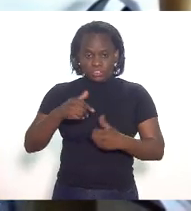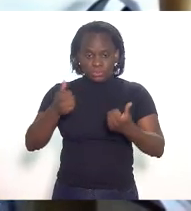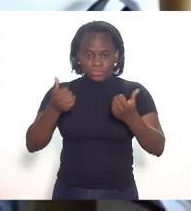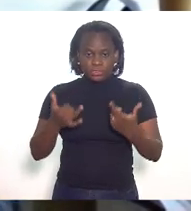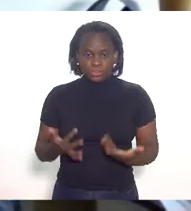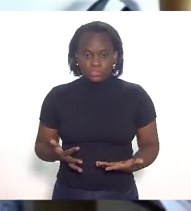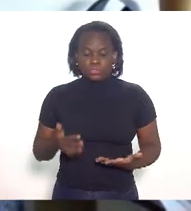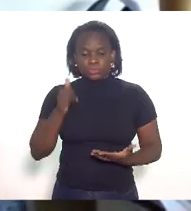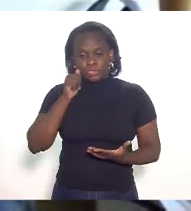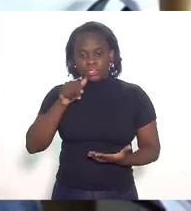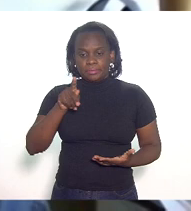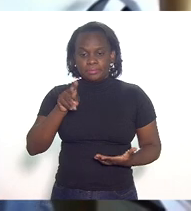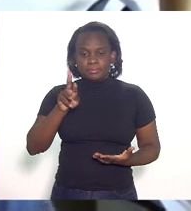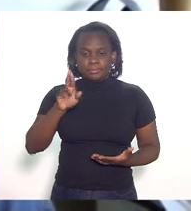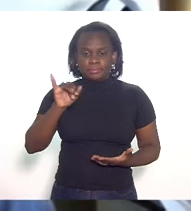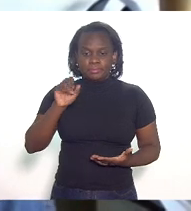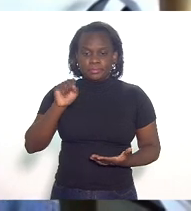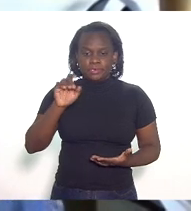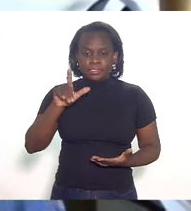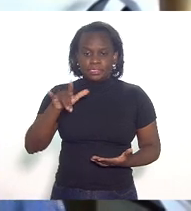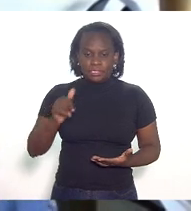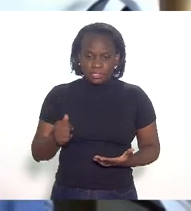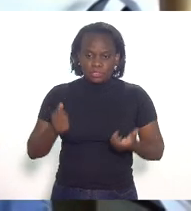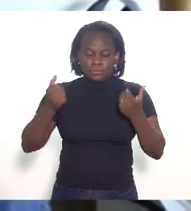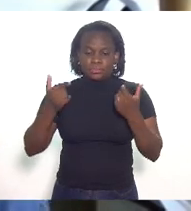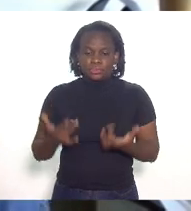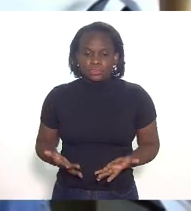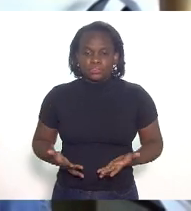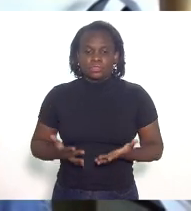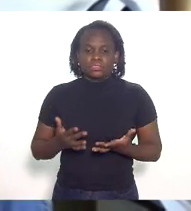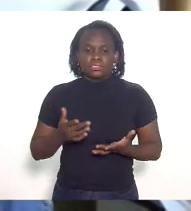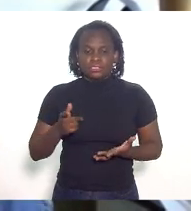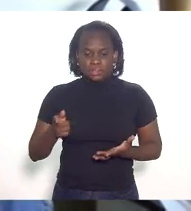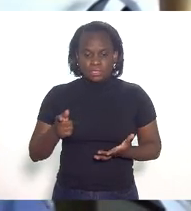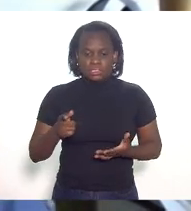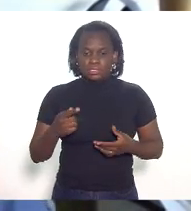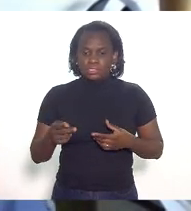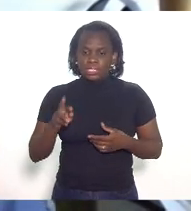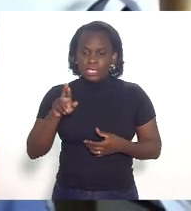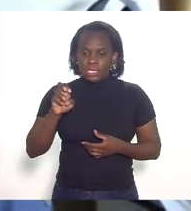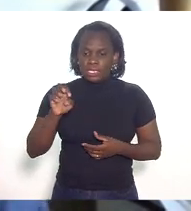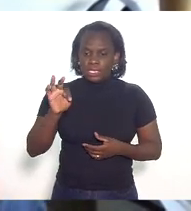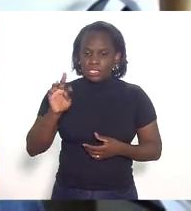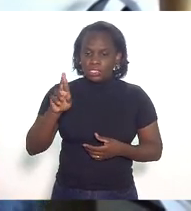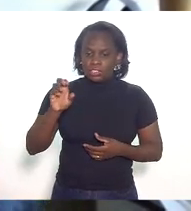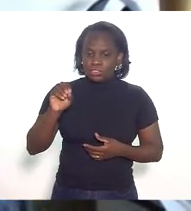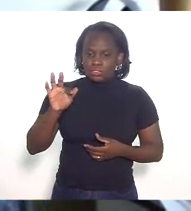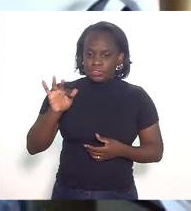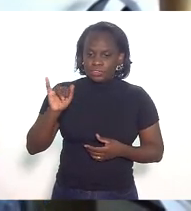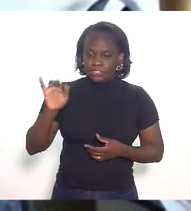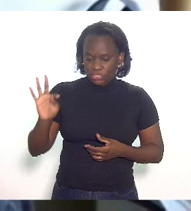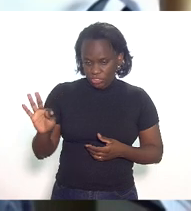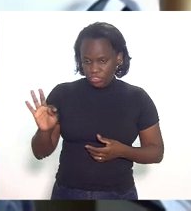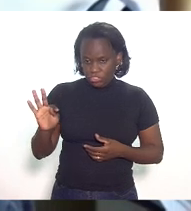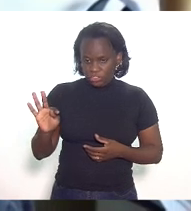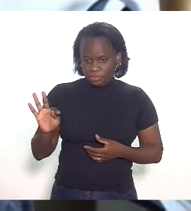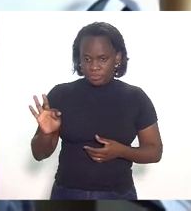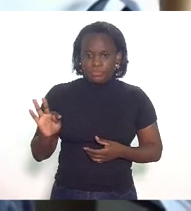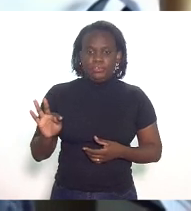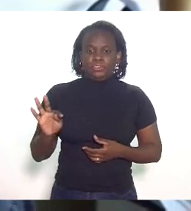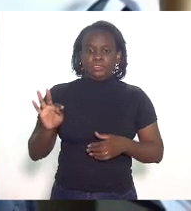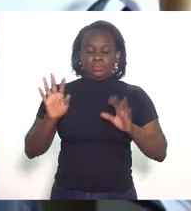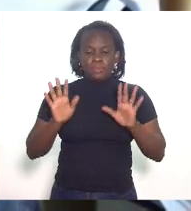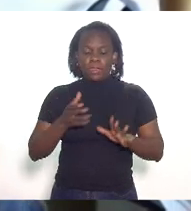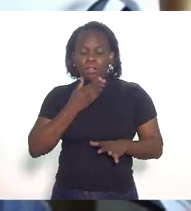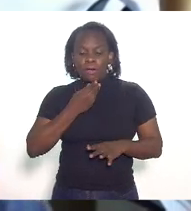doutora Priscila falou lá na sua hora em retrofit e o